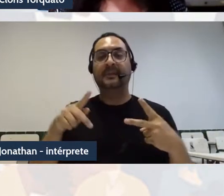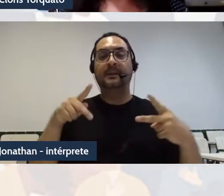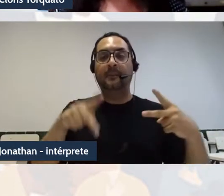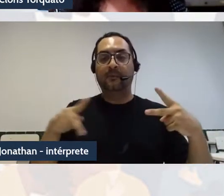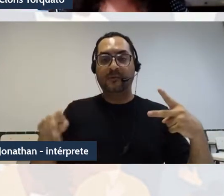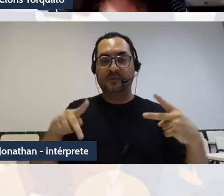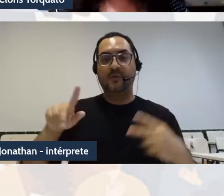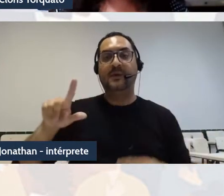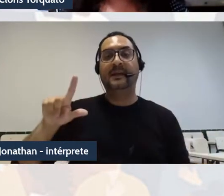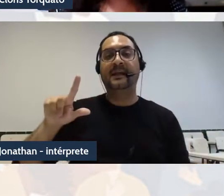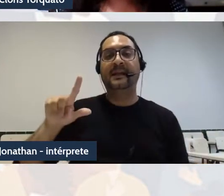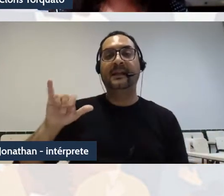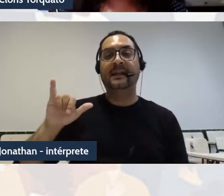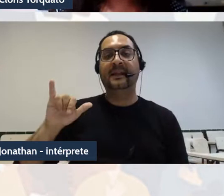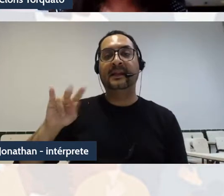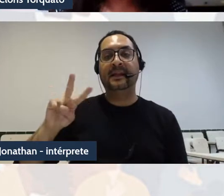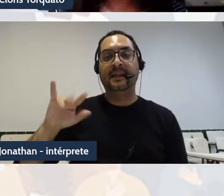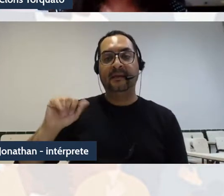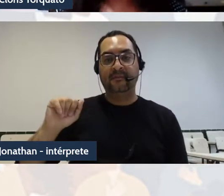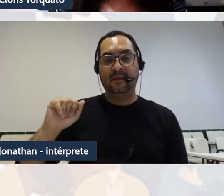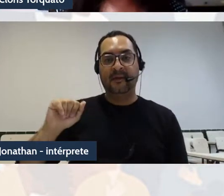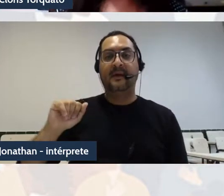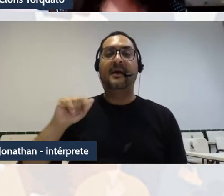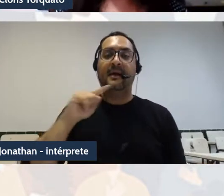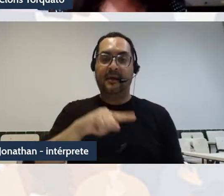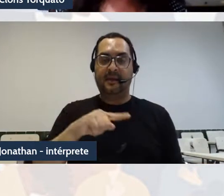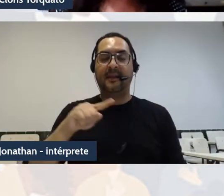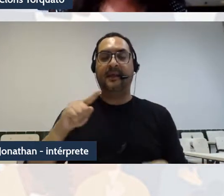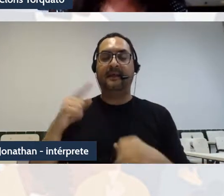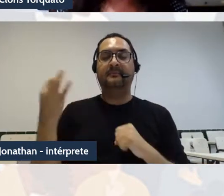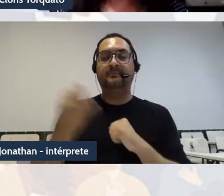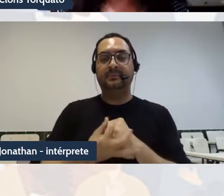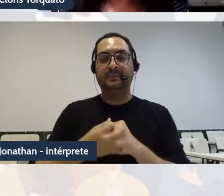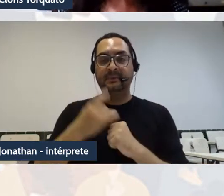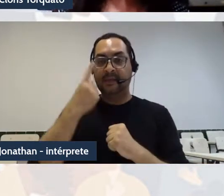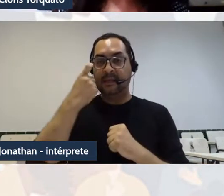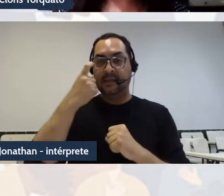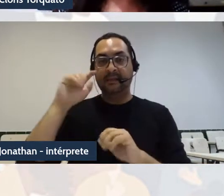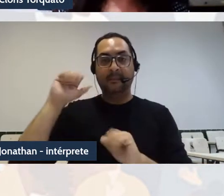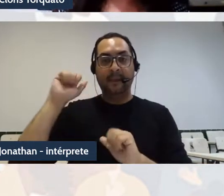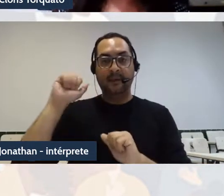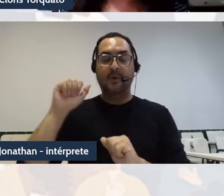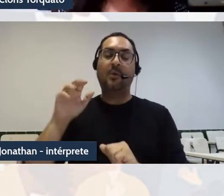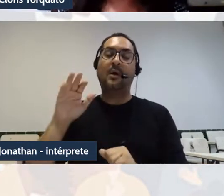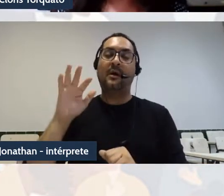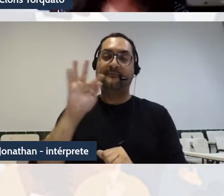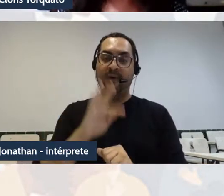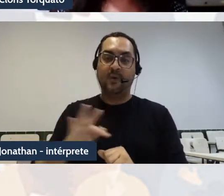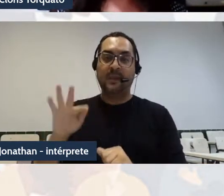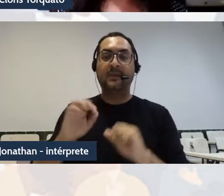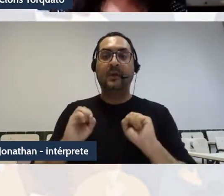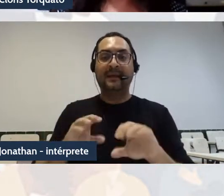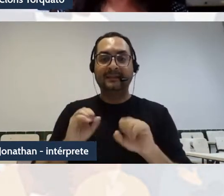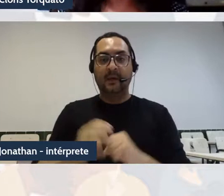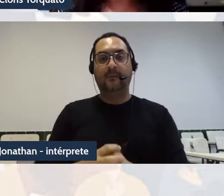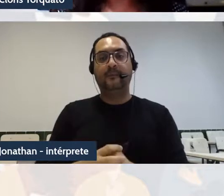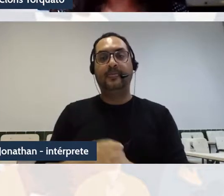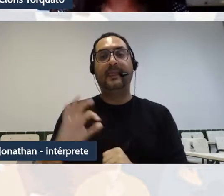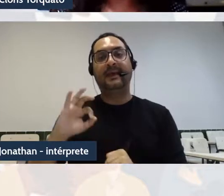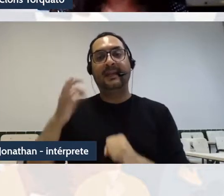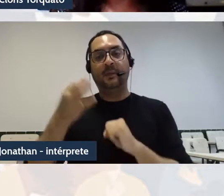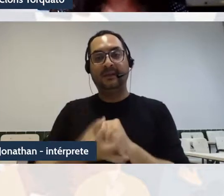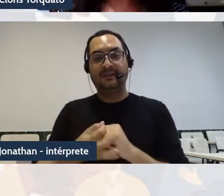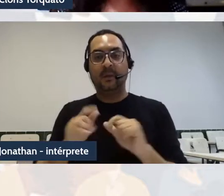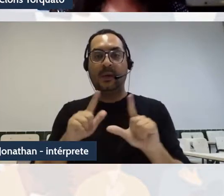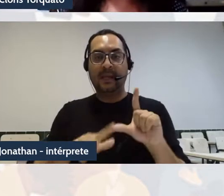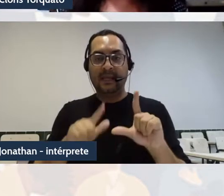possui licenciatura em espanhol pela Faculdade de Educação, graduação em Letras pela Universidade